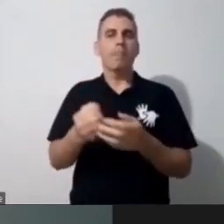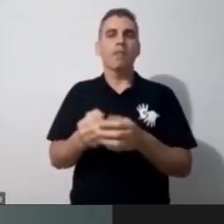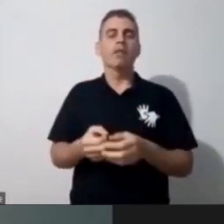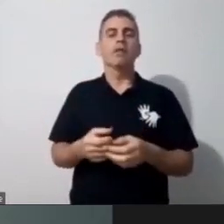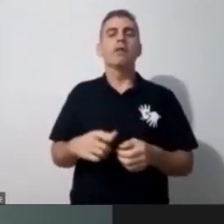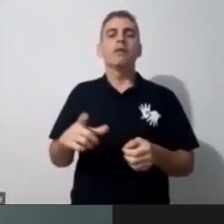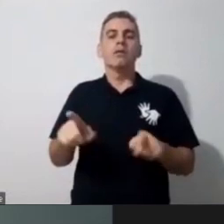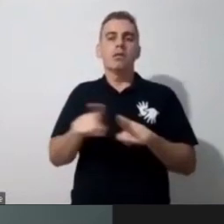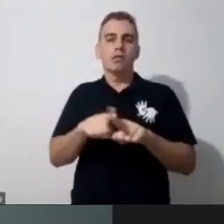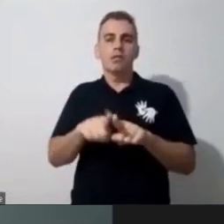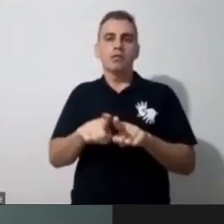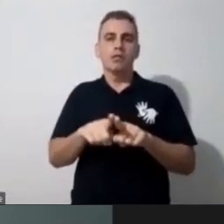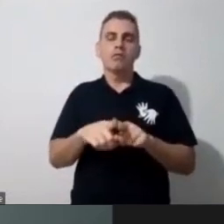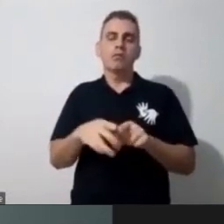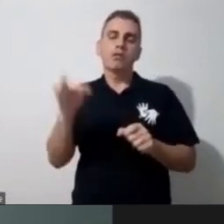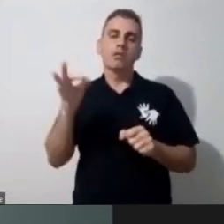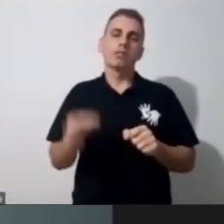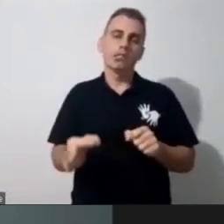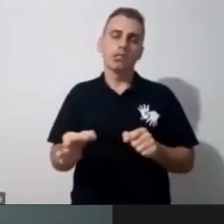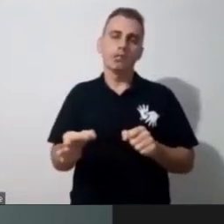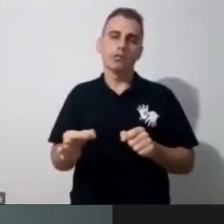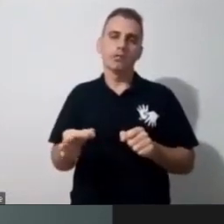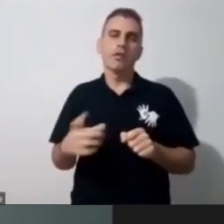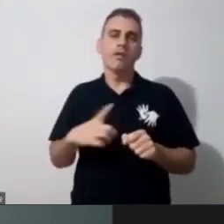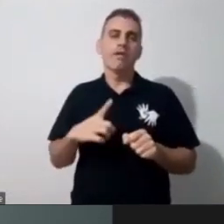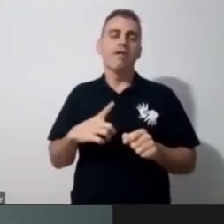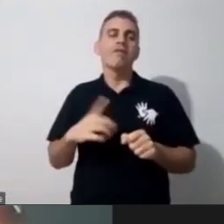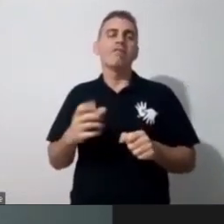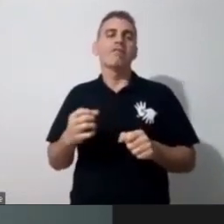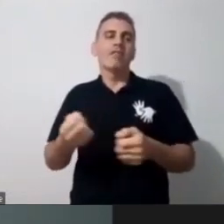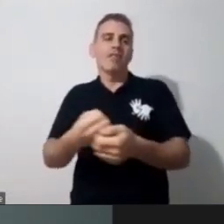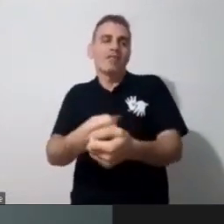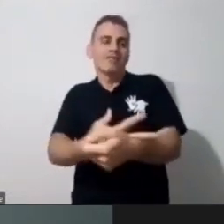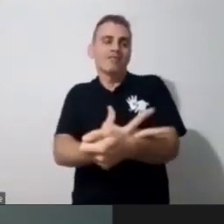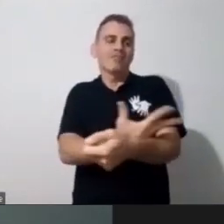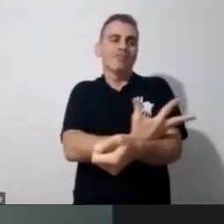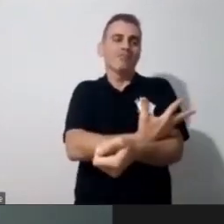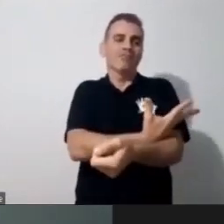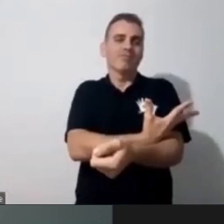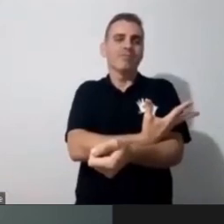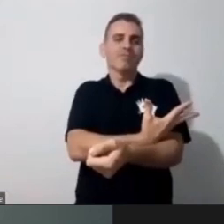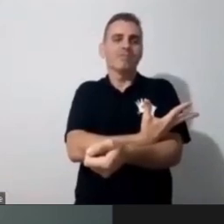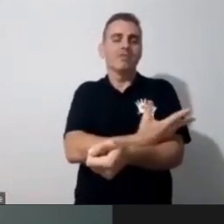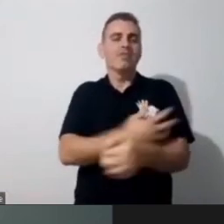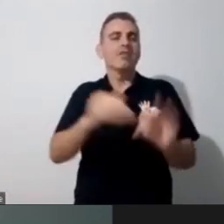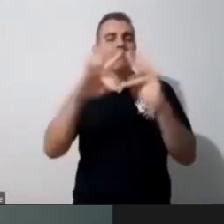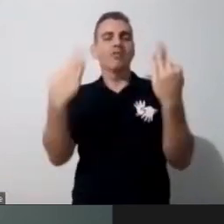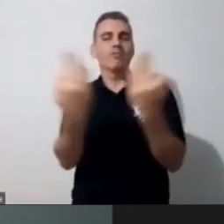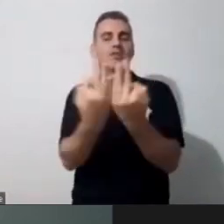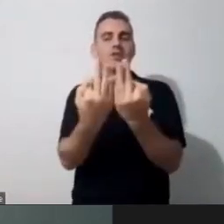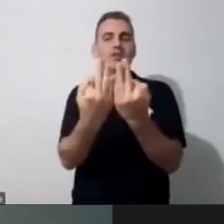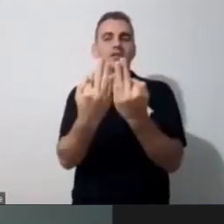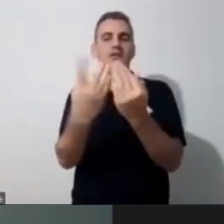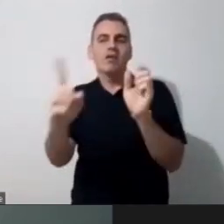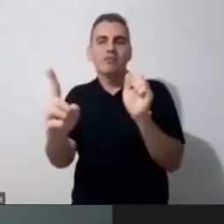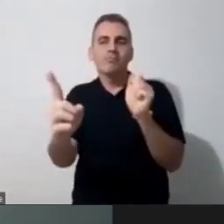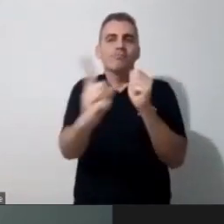que dá muito certo, é muito emocionante, assim, nesse período de que a família está no isolamento social, ela